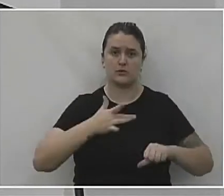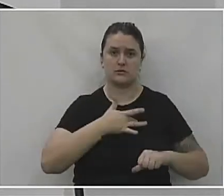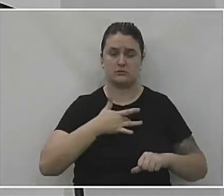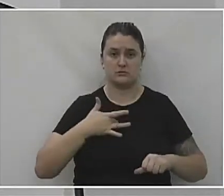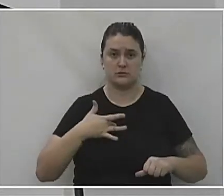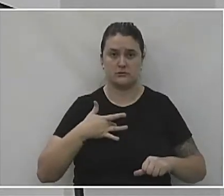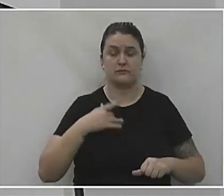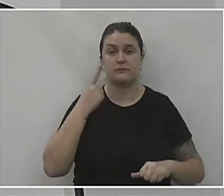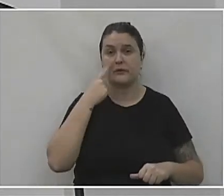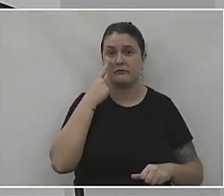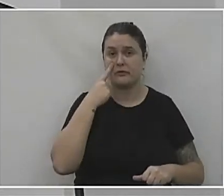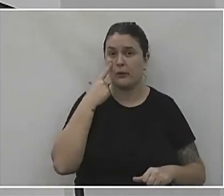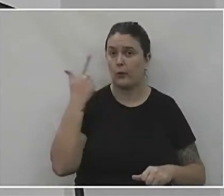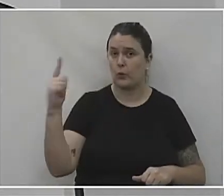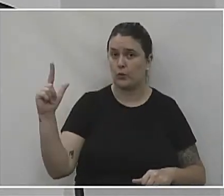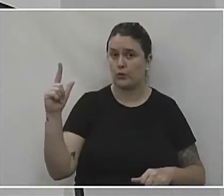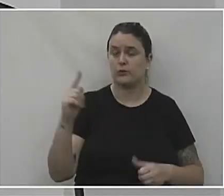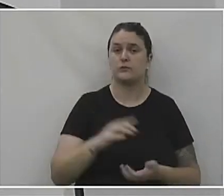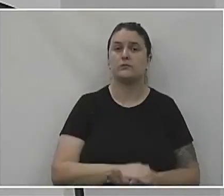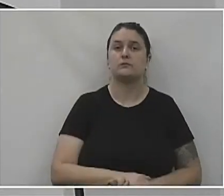Outro gráfico também,